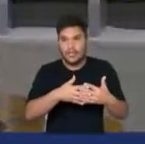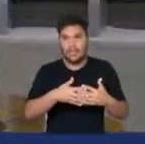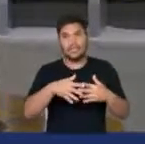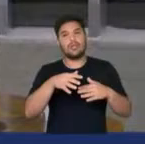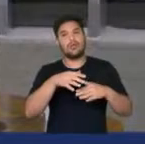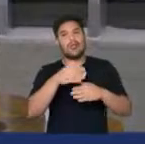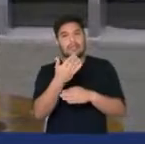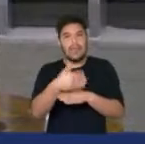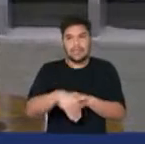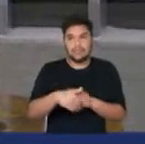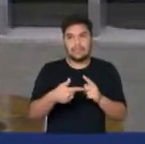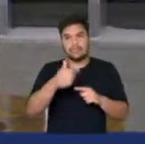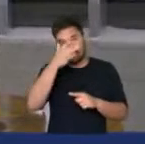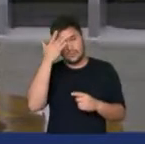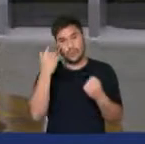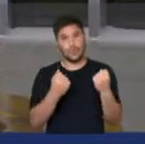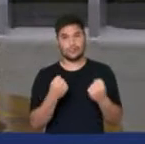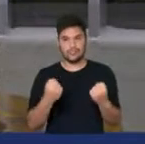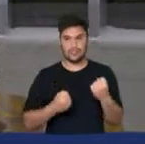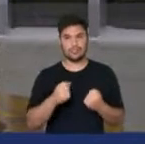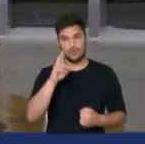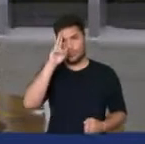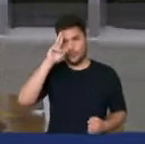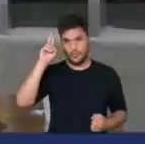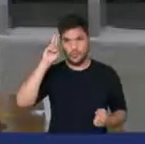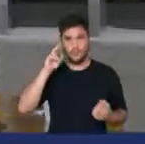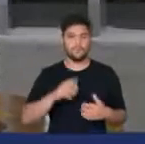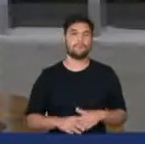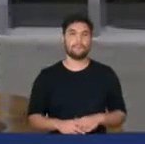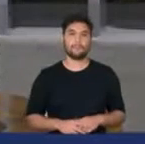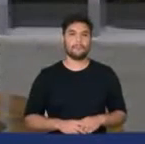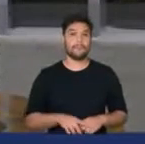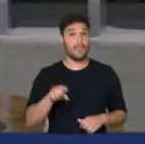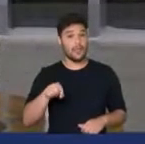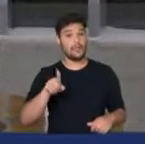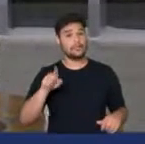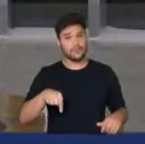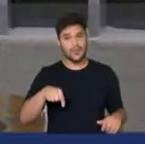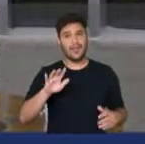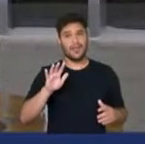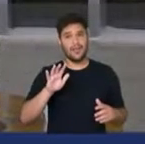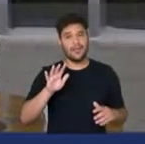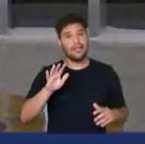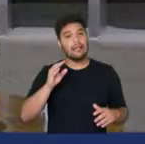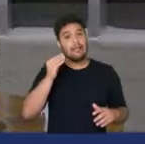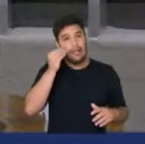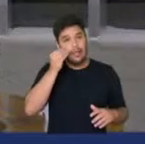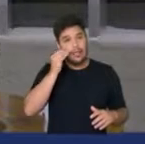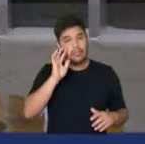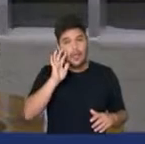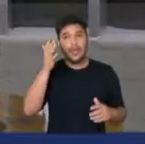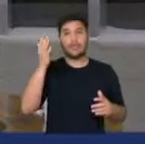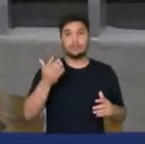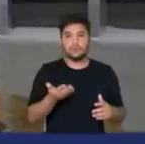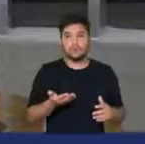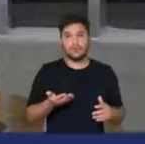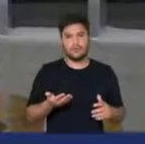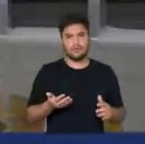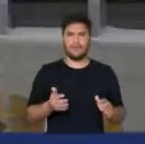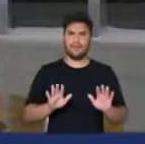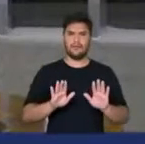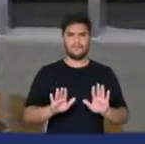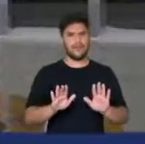taxistas, para motoristas de aplicativo. Essa é a política que vai resultar.